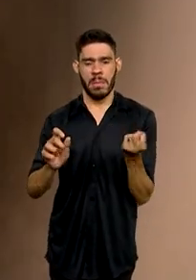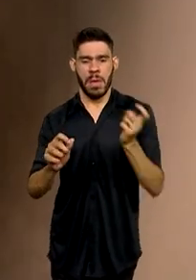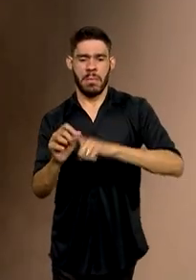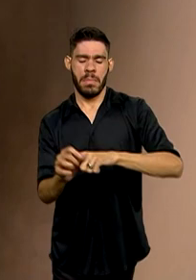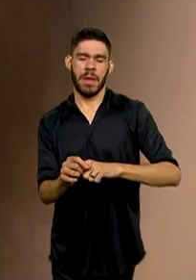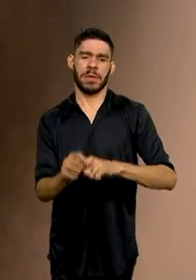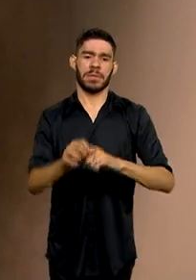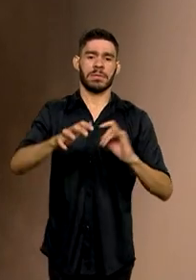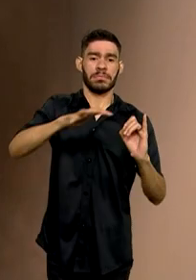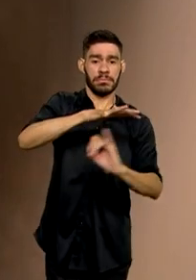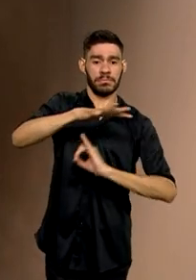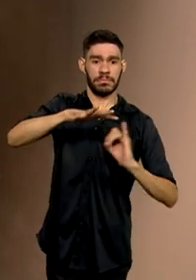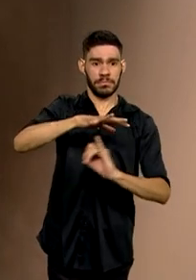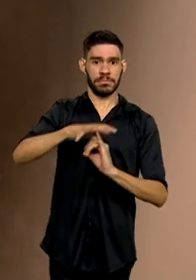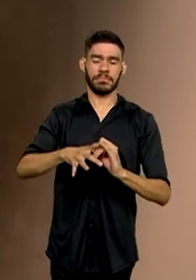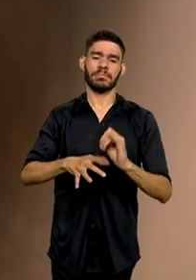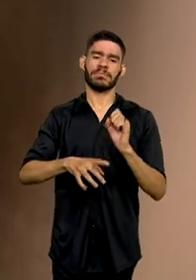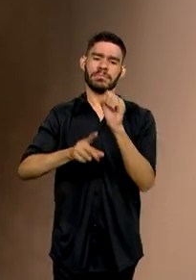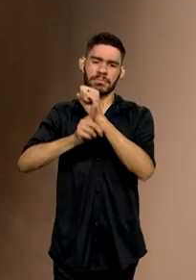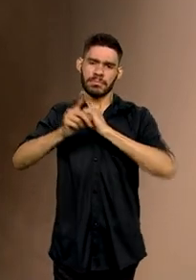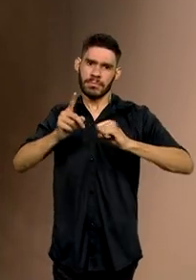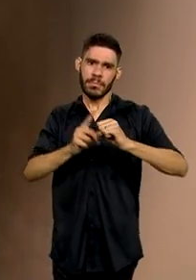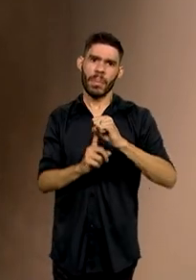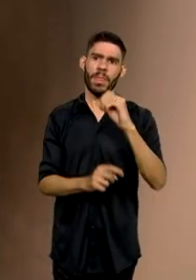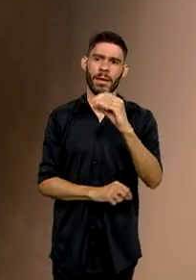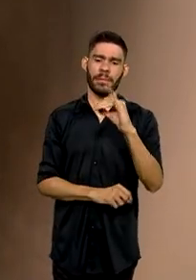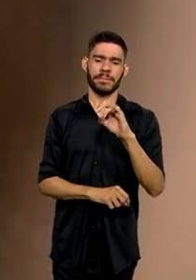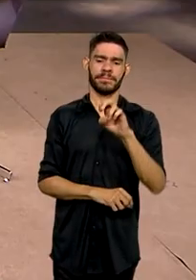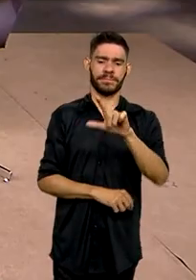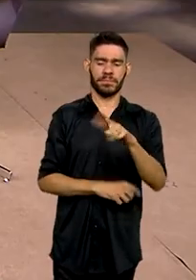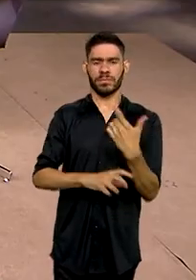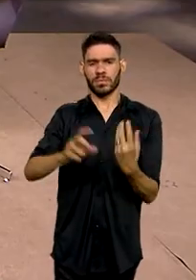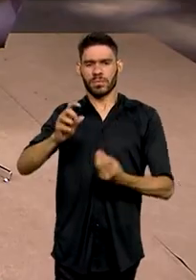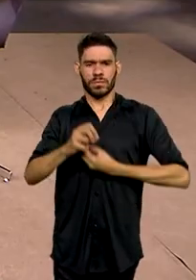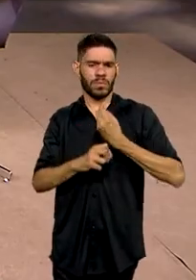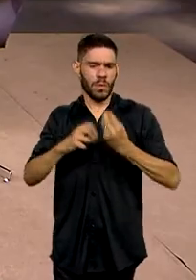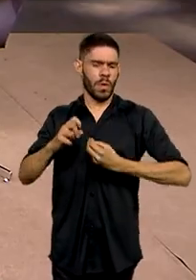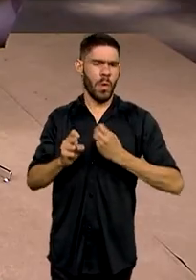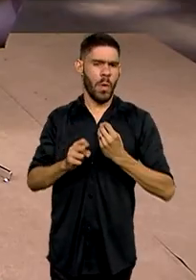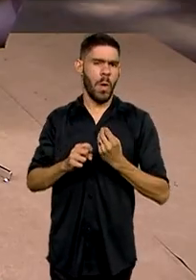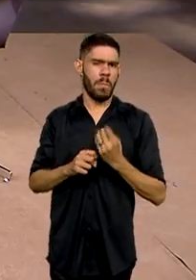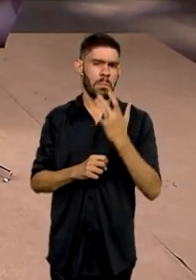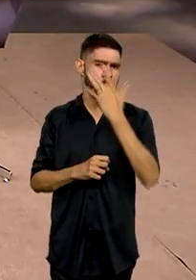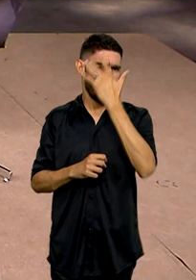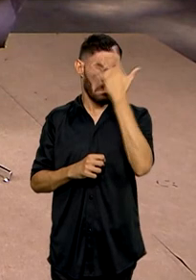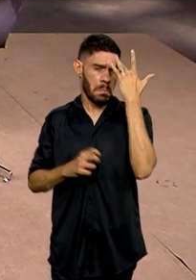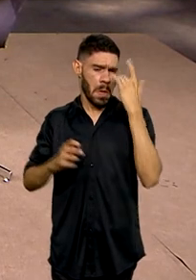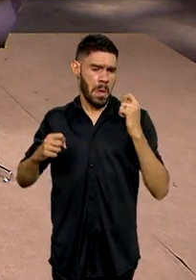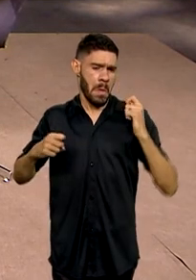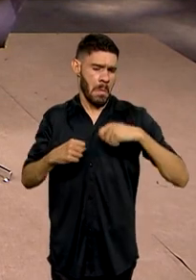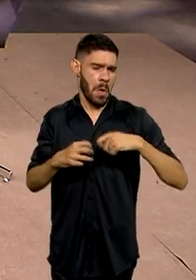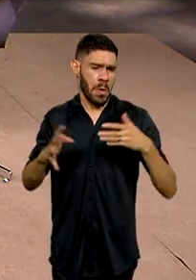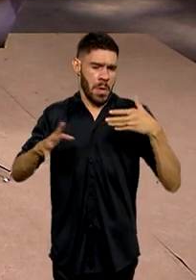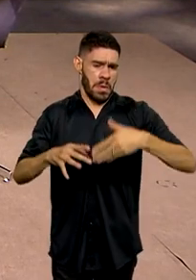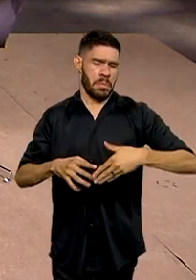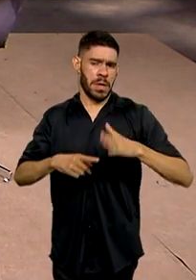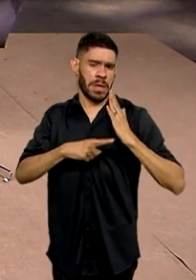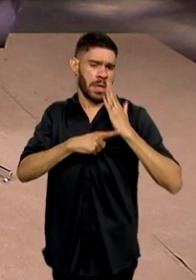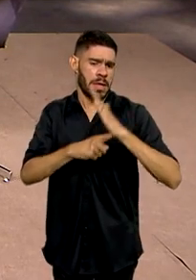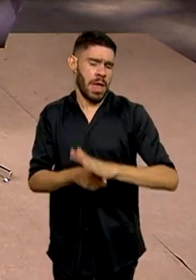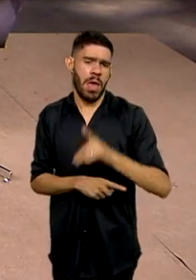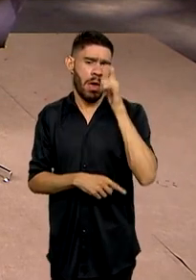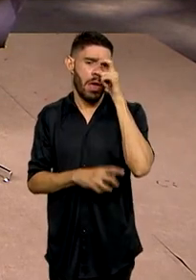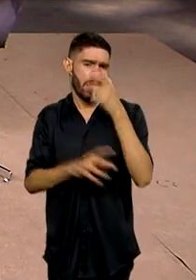instituições da sociedade civil. Como que é isso? Quem pode participar? Quem pode ajudar? Quem tem interesse em